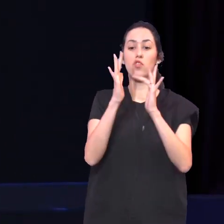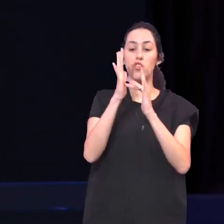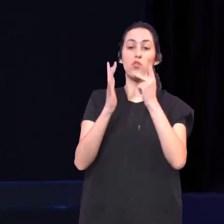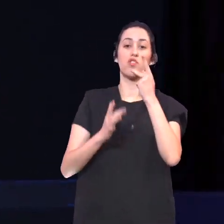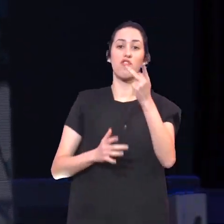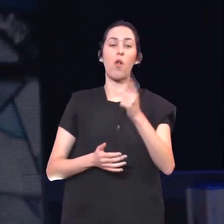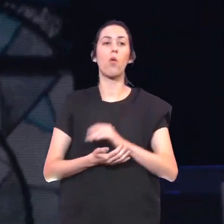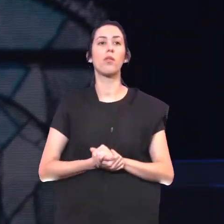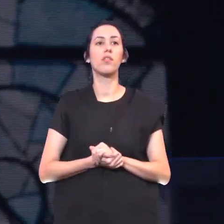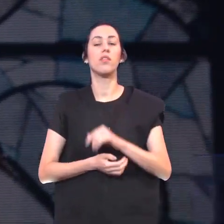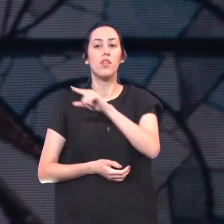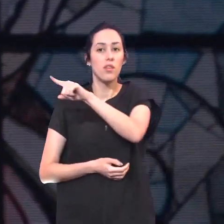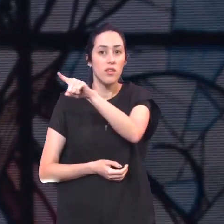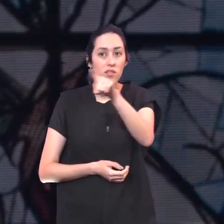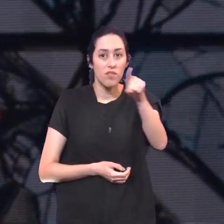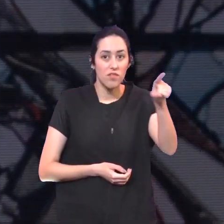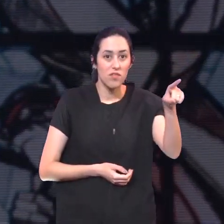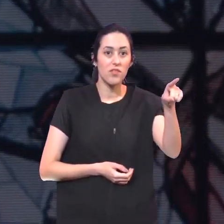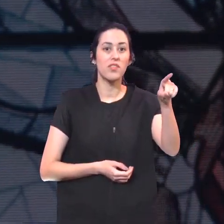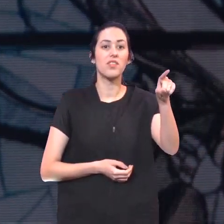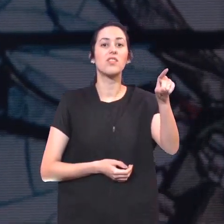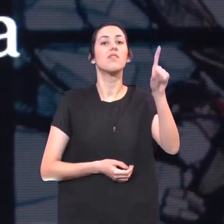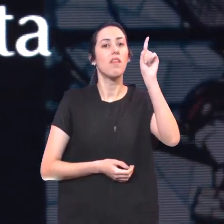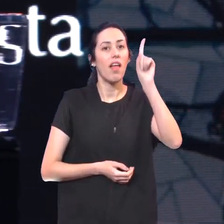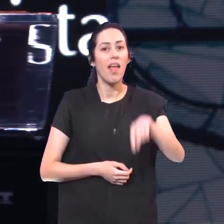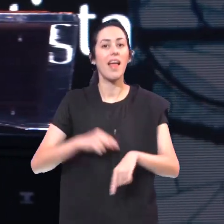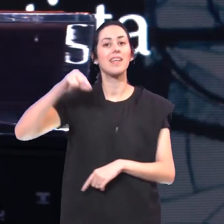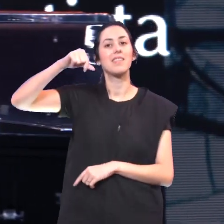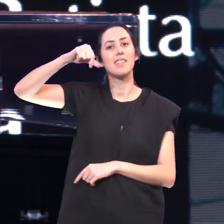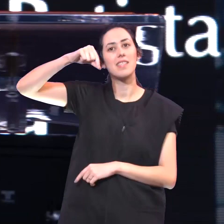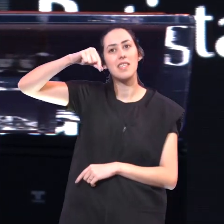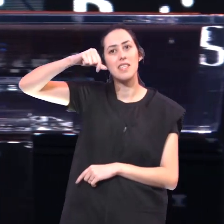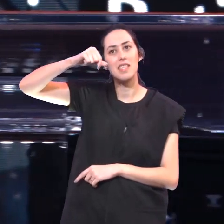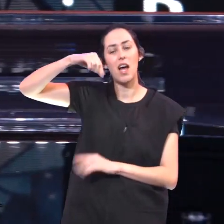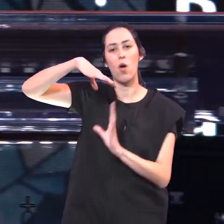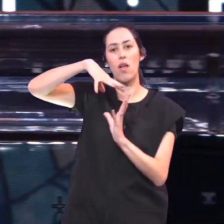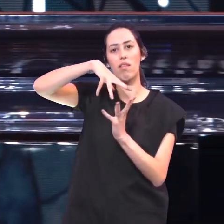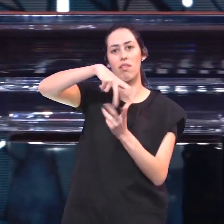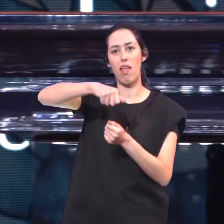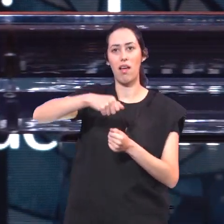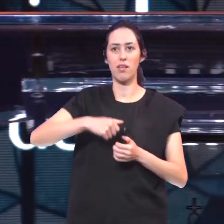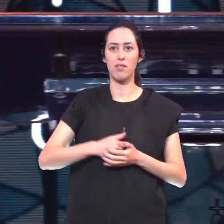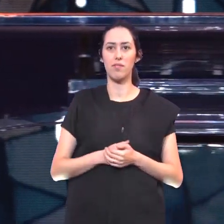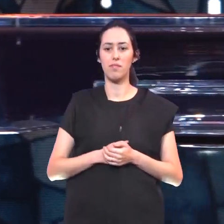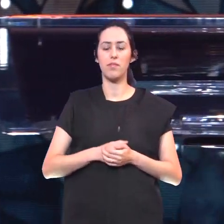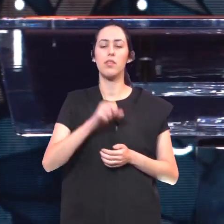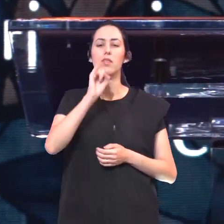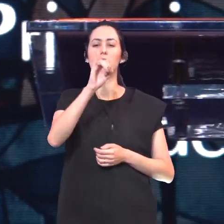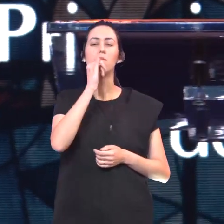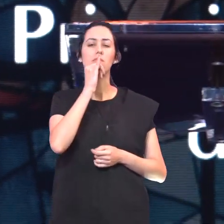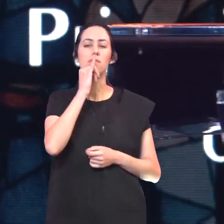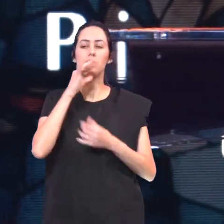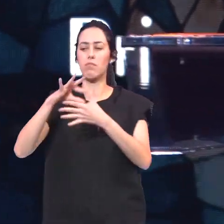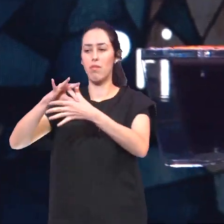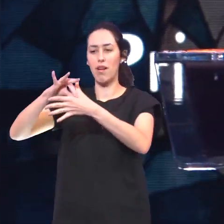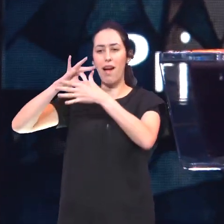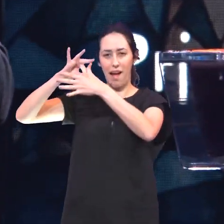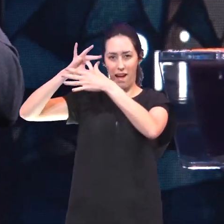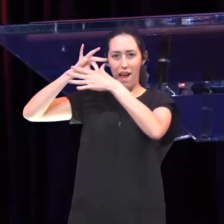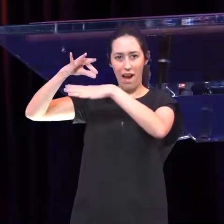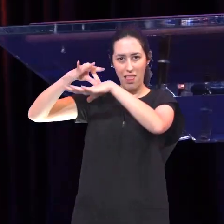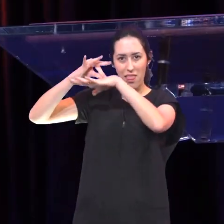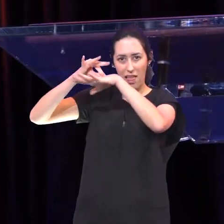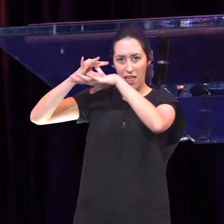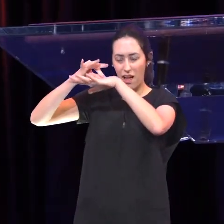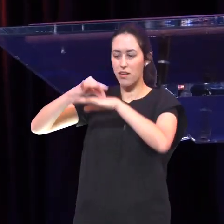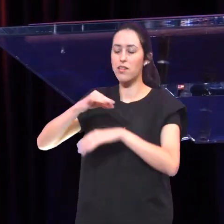Vós Sois O sal Da terra Quando nós Jogamos sal Na carne Ela para De